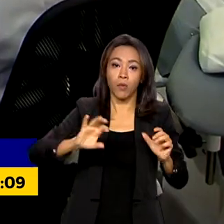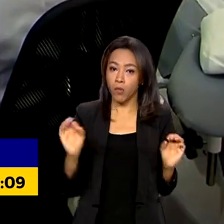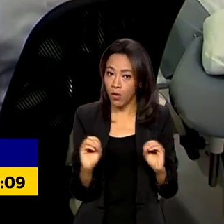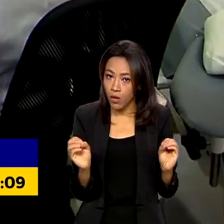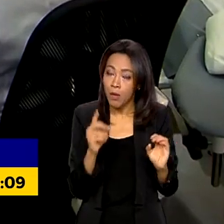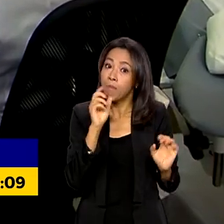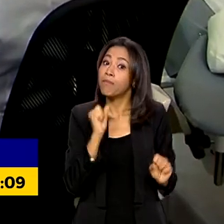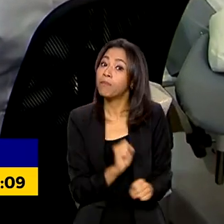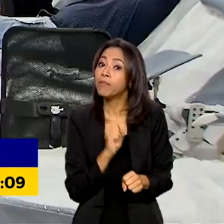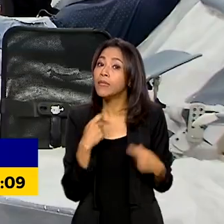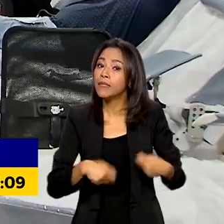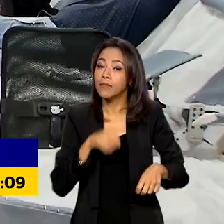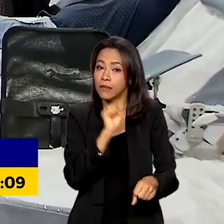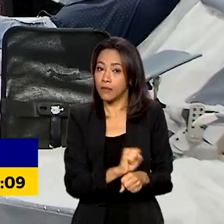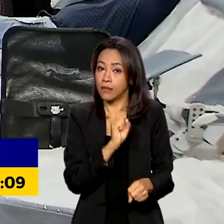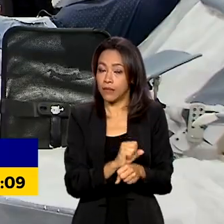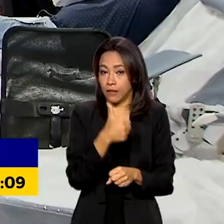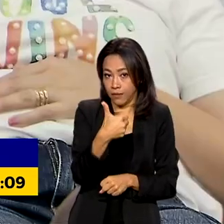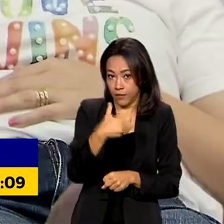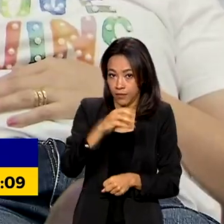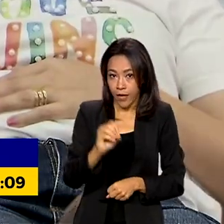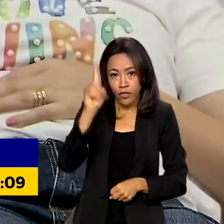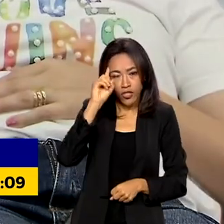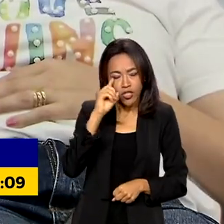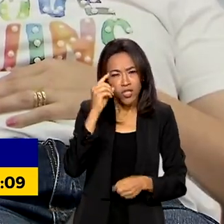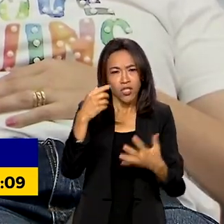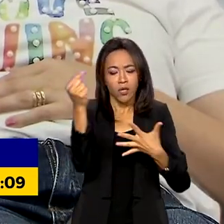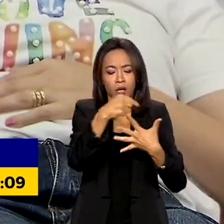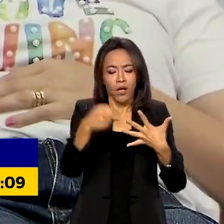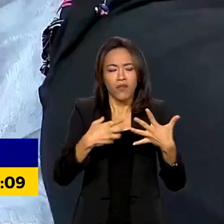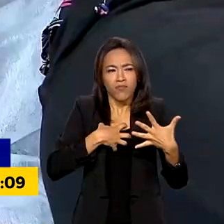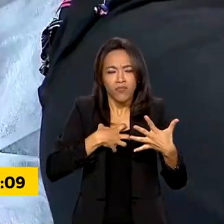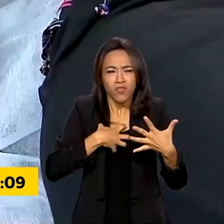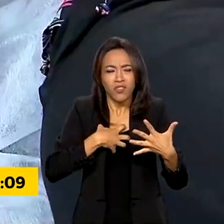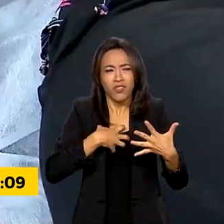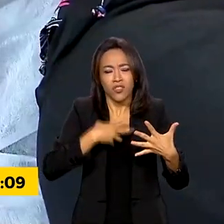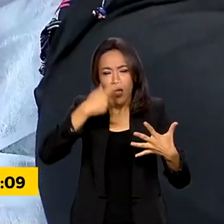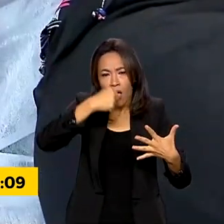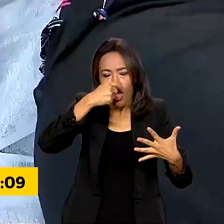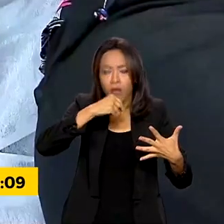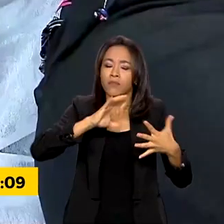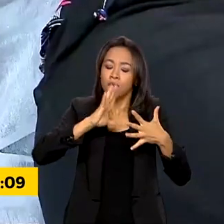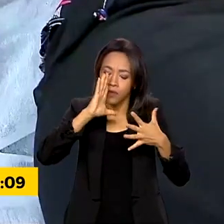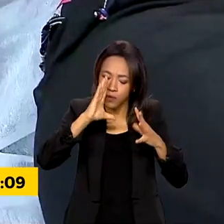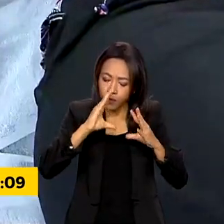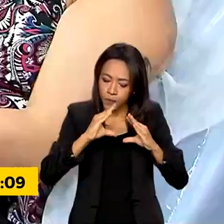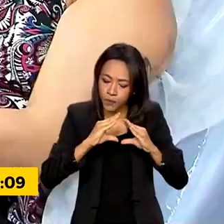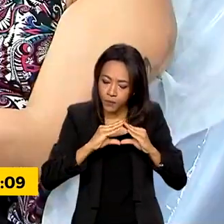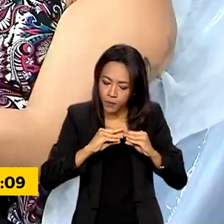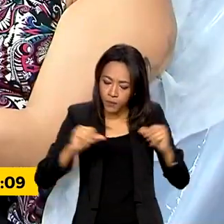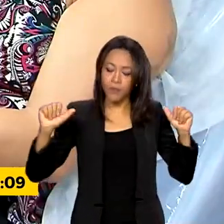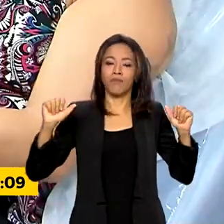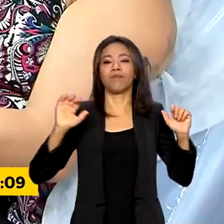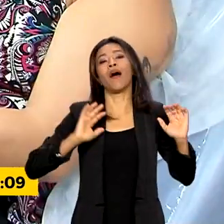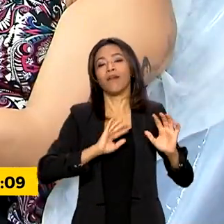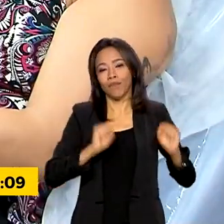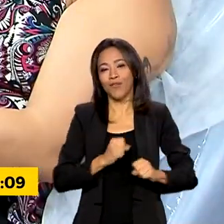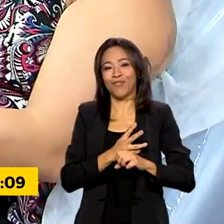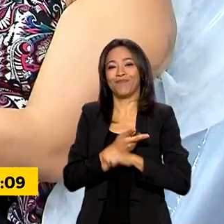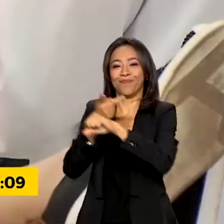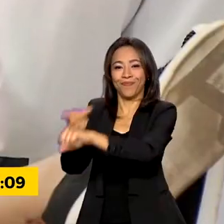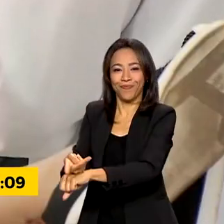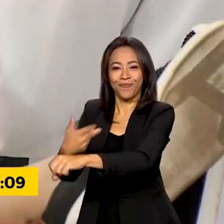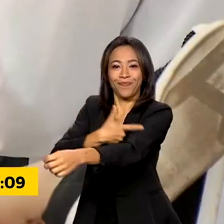basta esperar 10 dias após os sintomas desaparecerem. E se teve contato com alguém com covid-19,